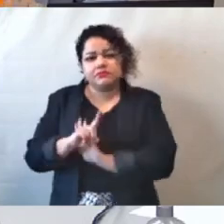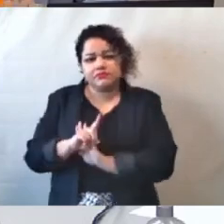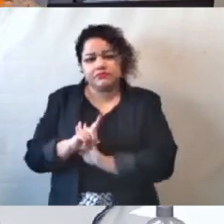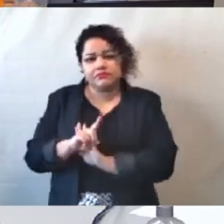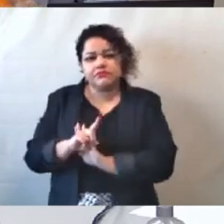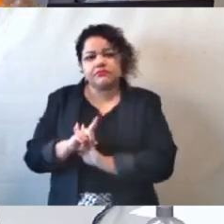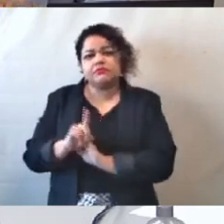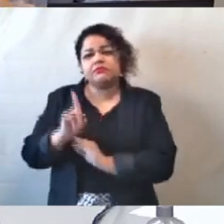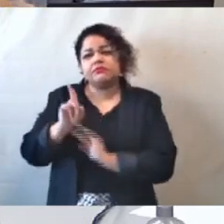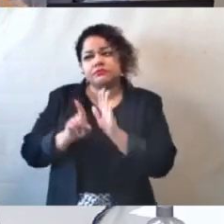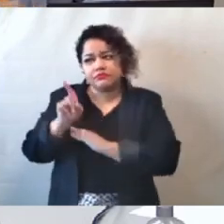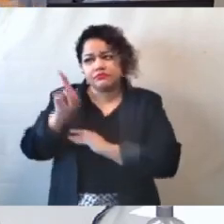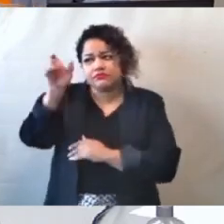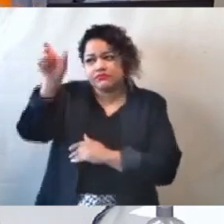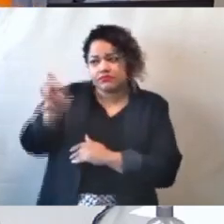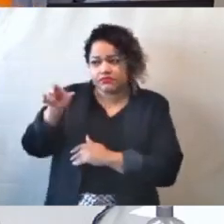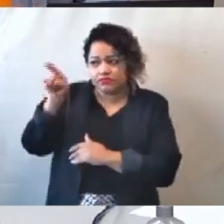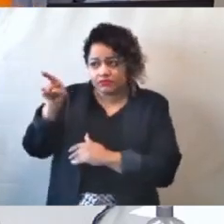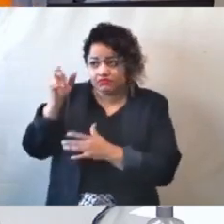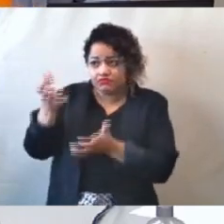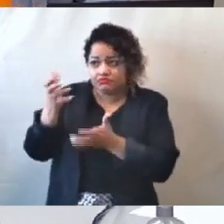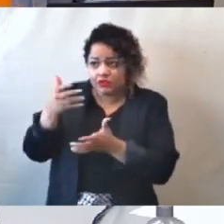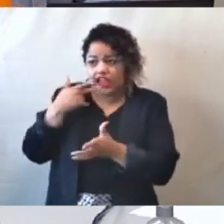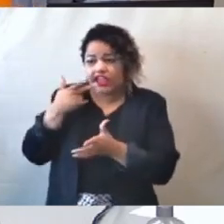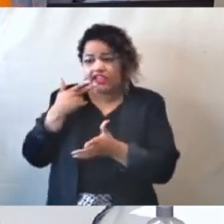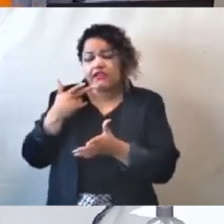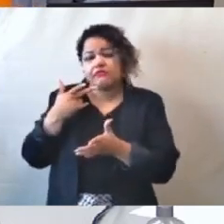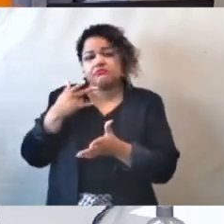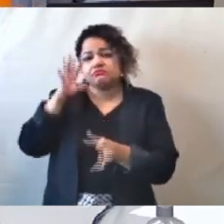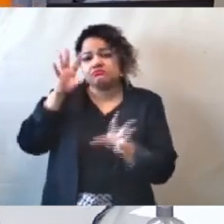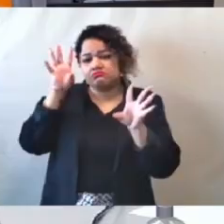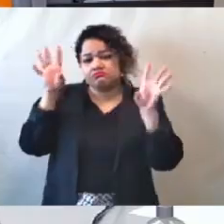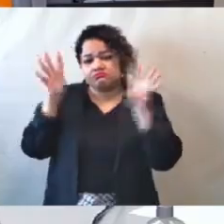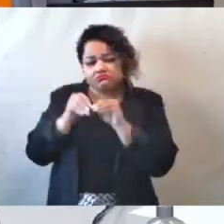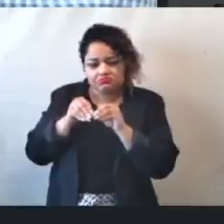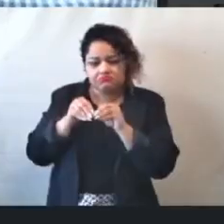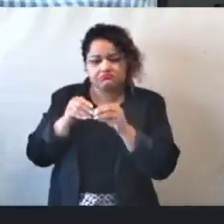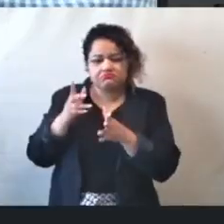investigado se ele deseja alguma consideração final antes do encerramento dessa sua oitiva.